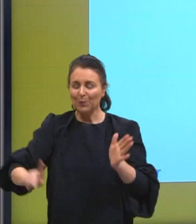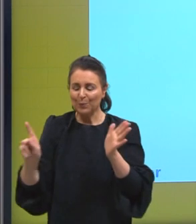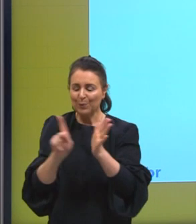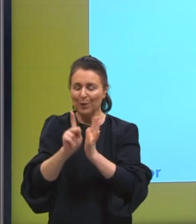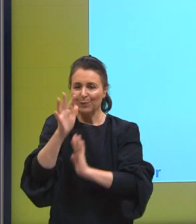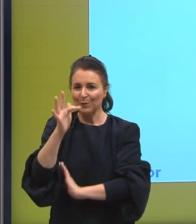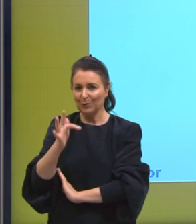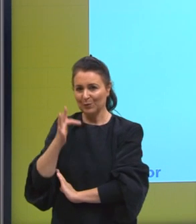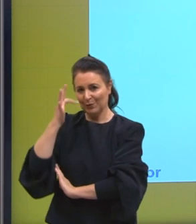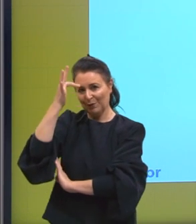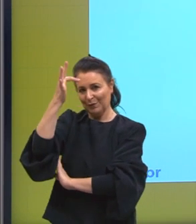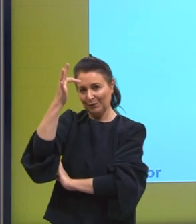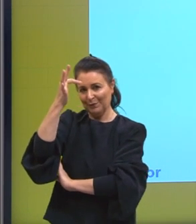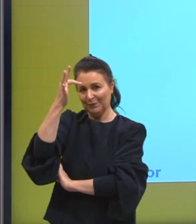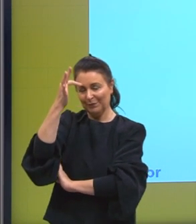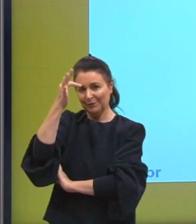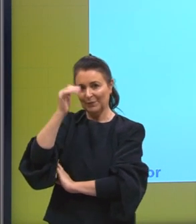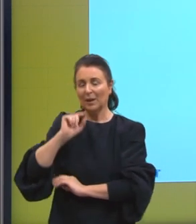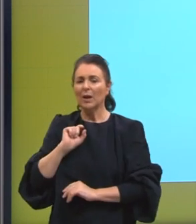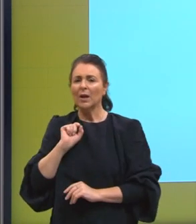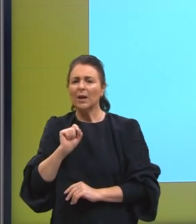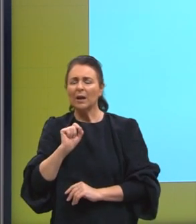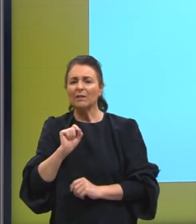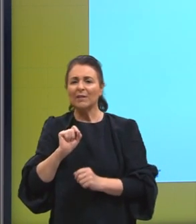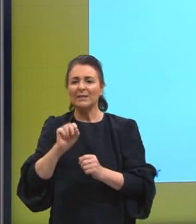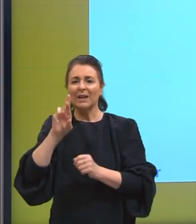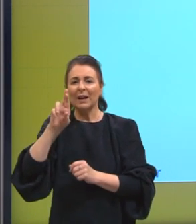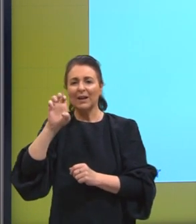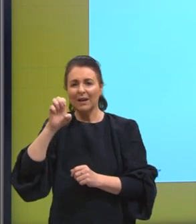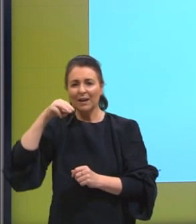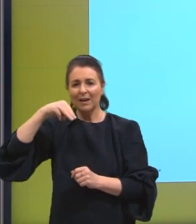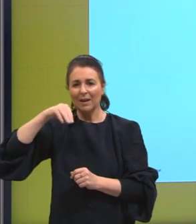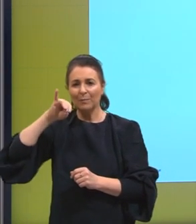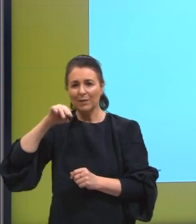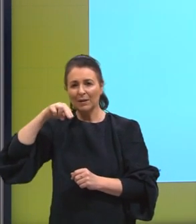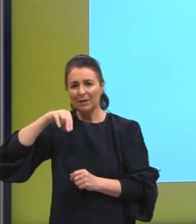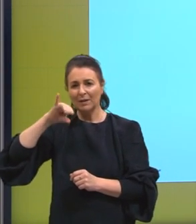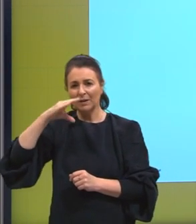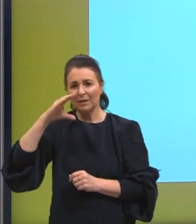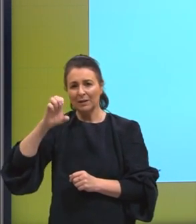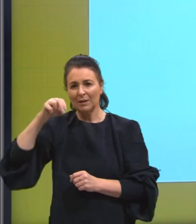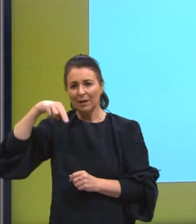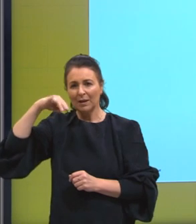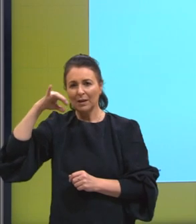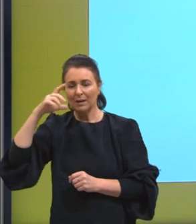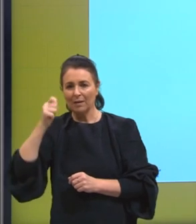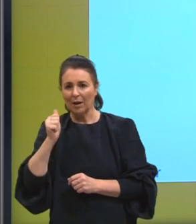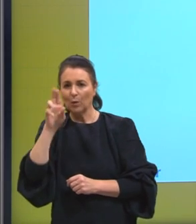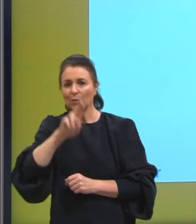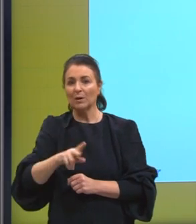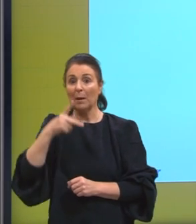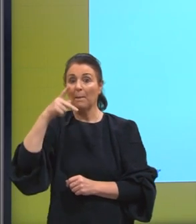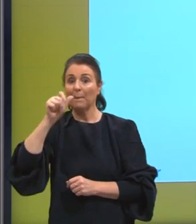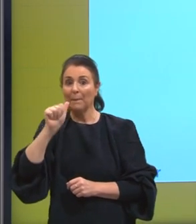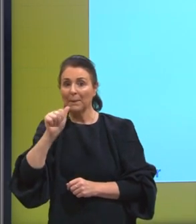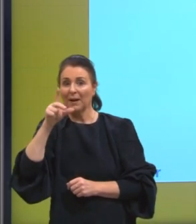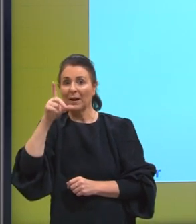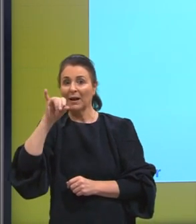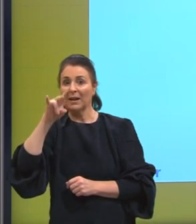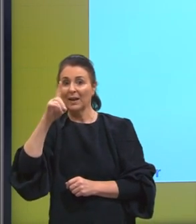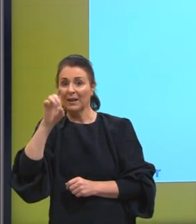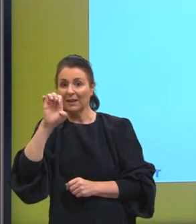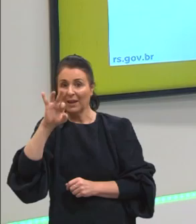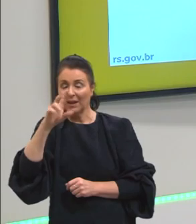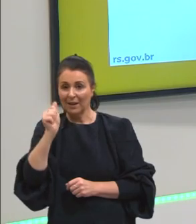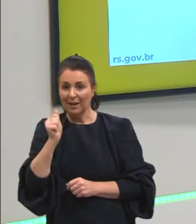faz, ele faz essa reminiscência, essa reminiscência pela paideia, pela educação, e nesse